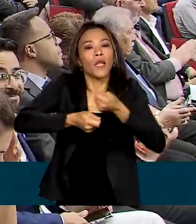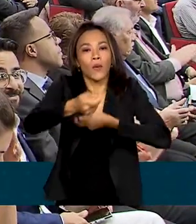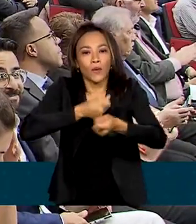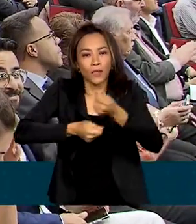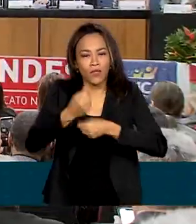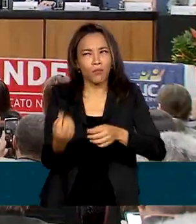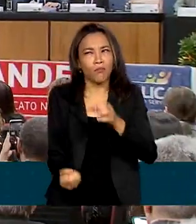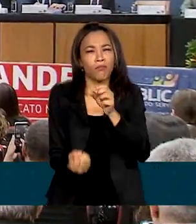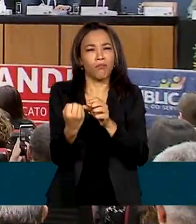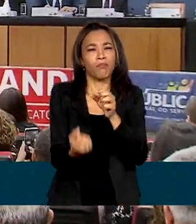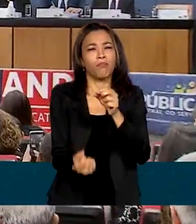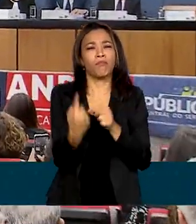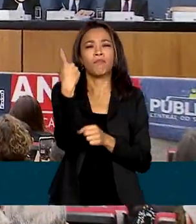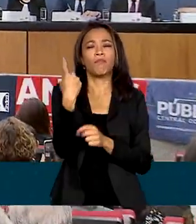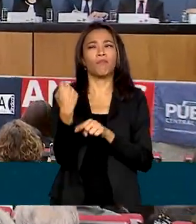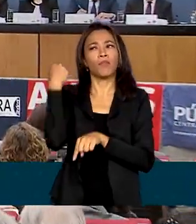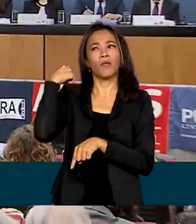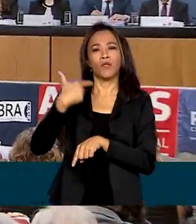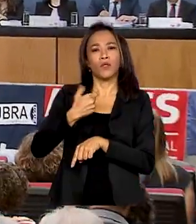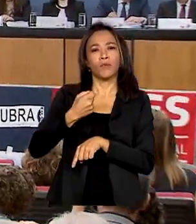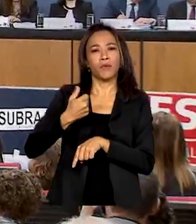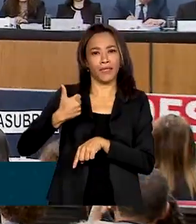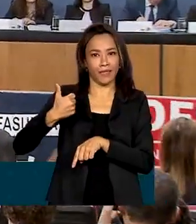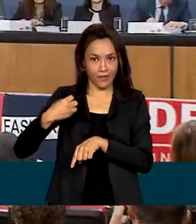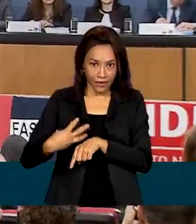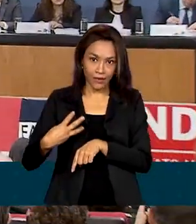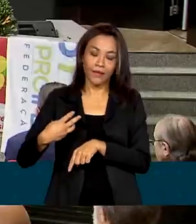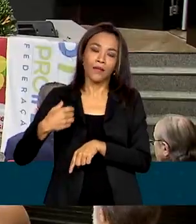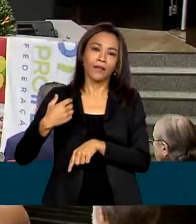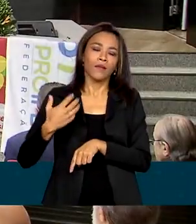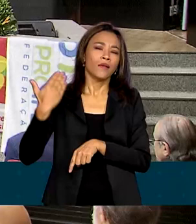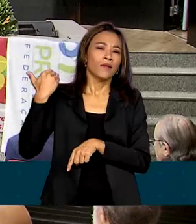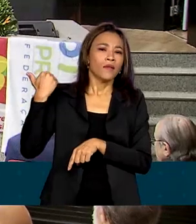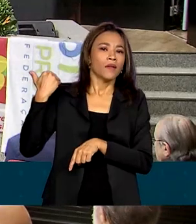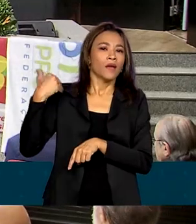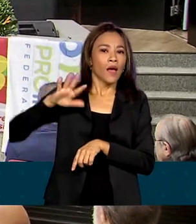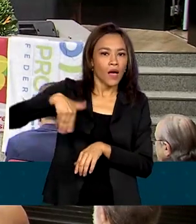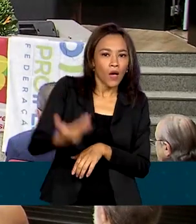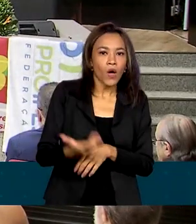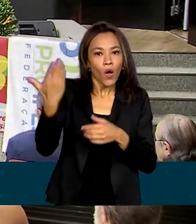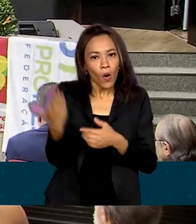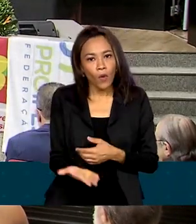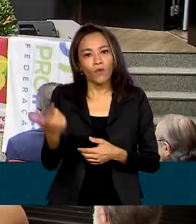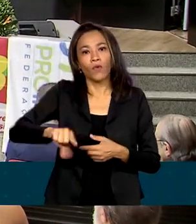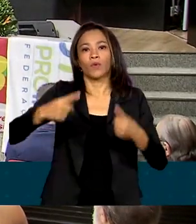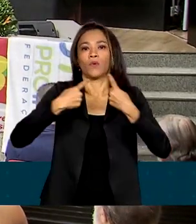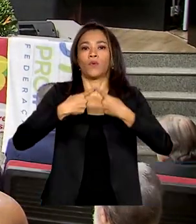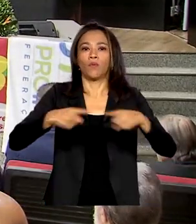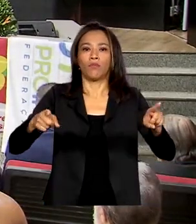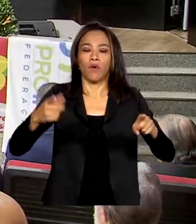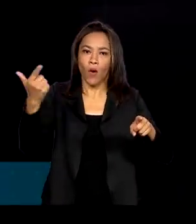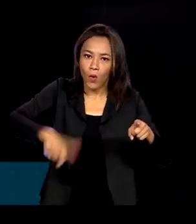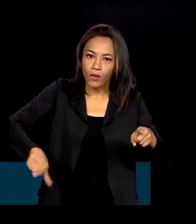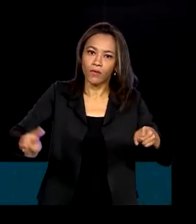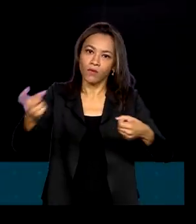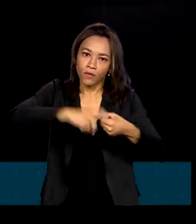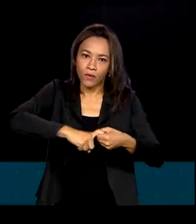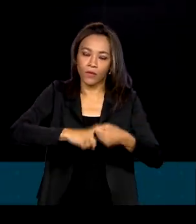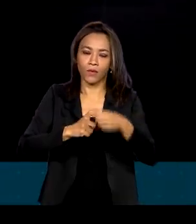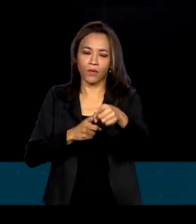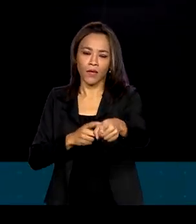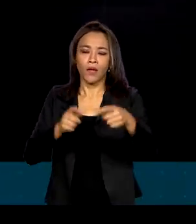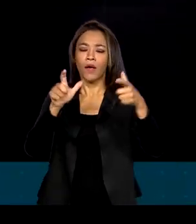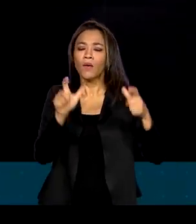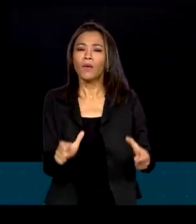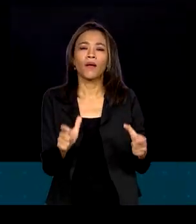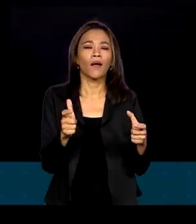Lula em 2003. 20 anos depois é reaberta para diálogo com os servidores públicos federais, um espaço onde